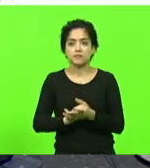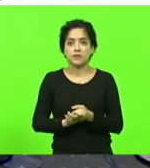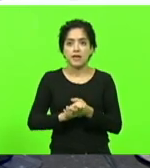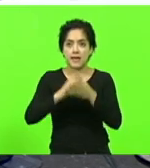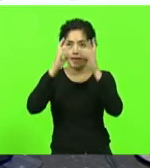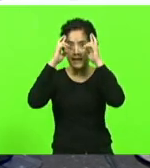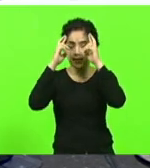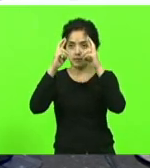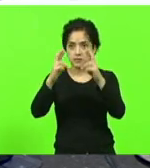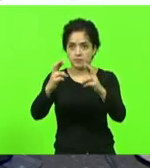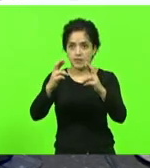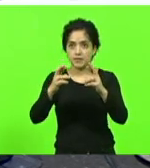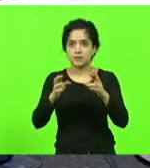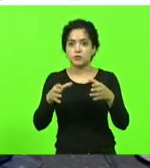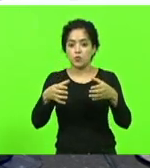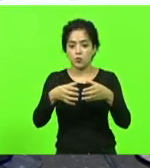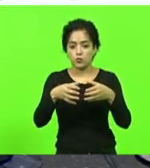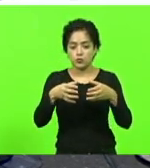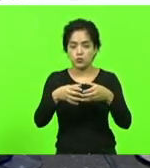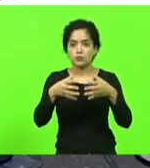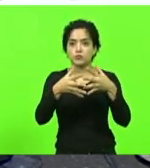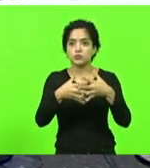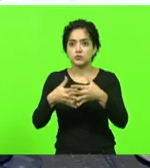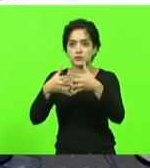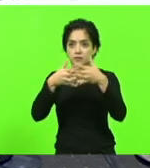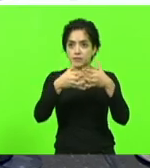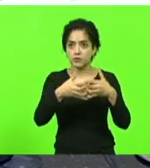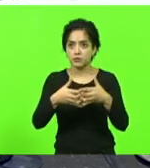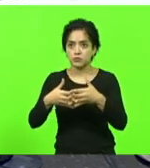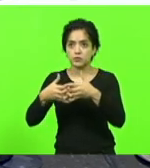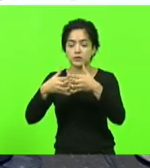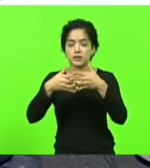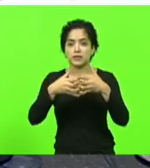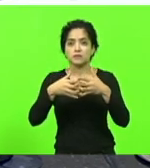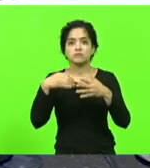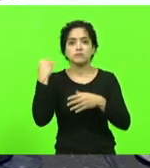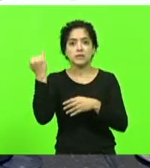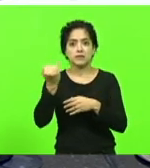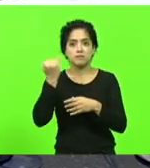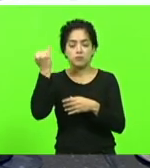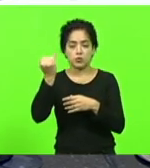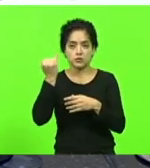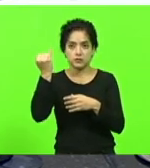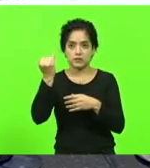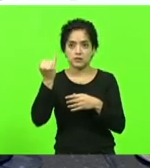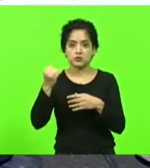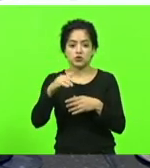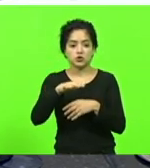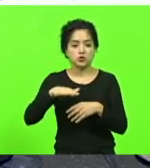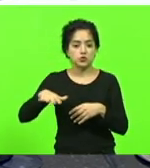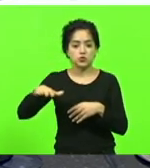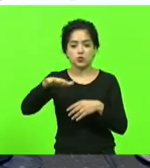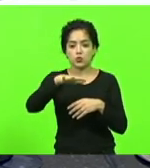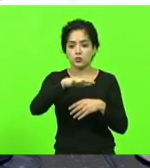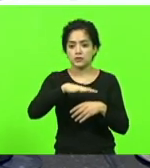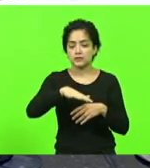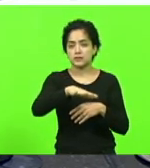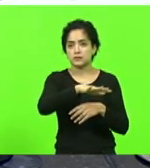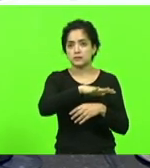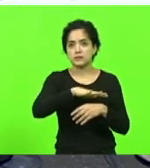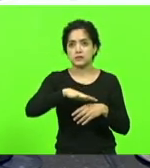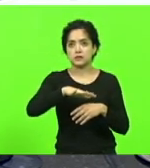a organização dos caminhoneiros que são importantíssimos em todos os setores sem eles nós não teríamos